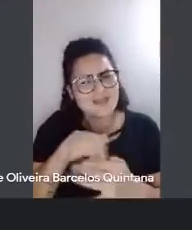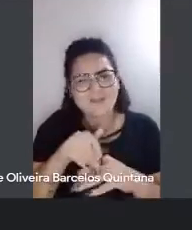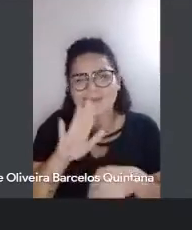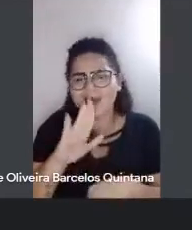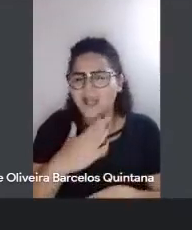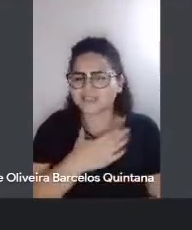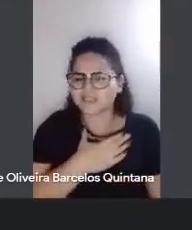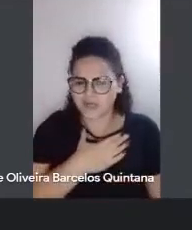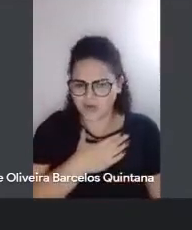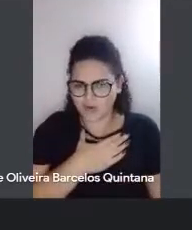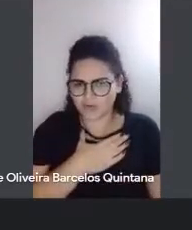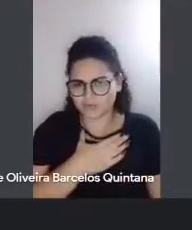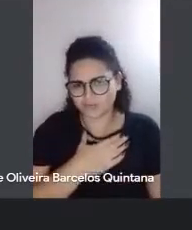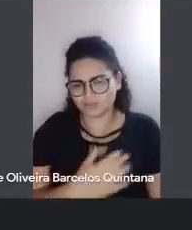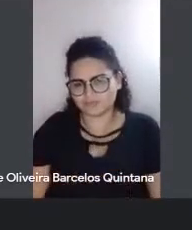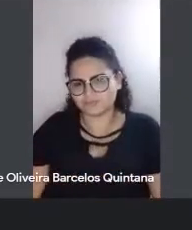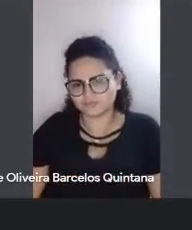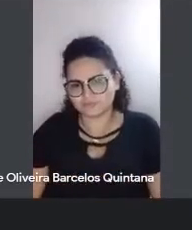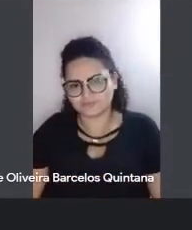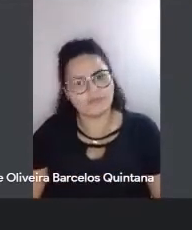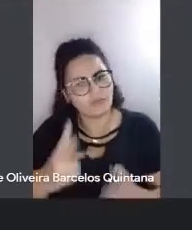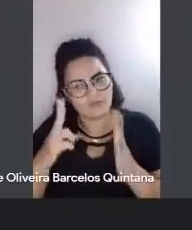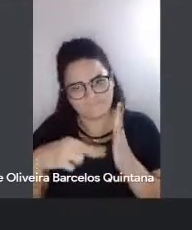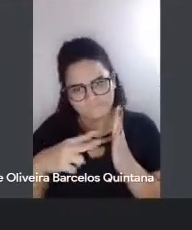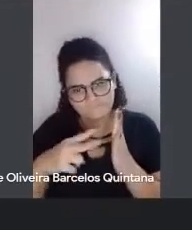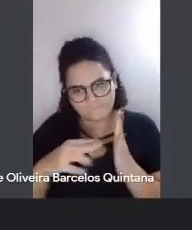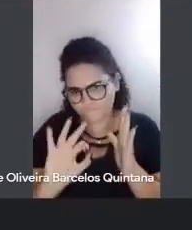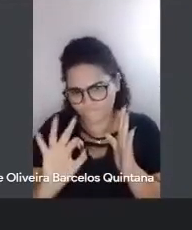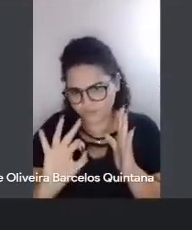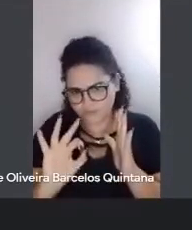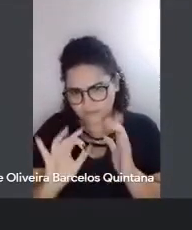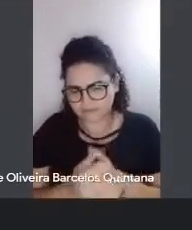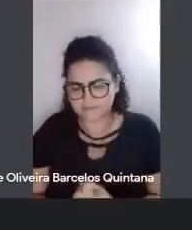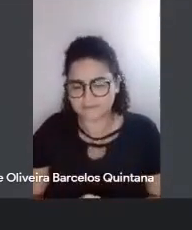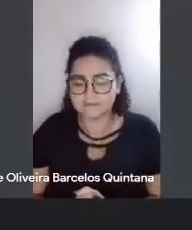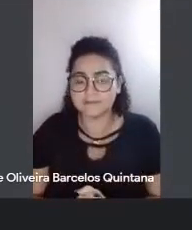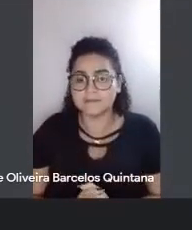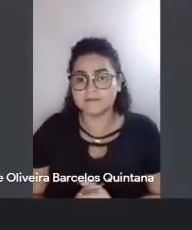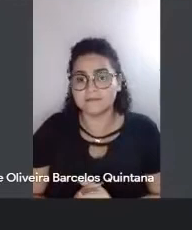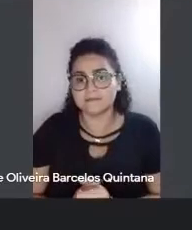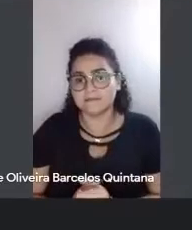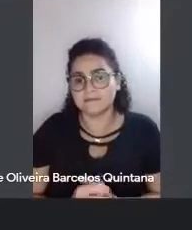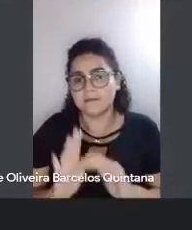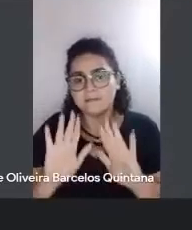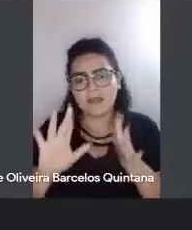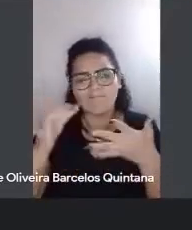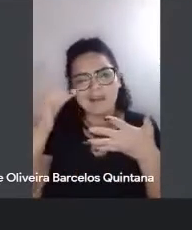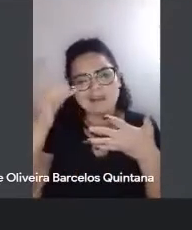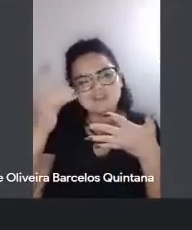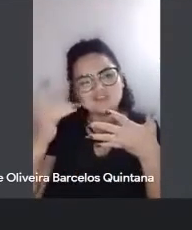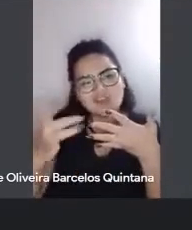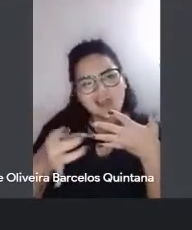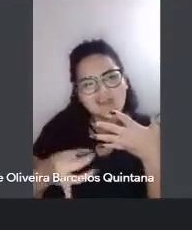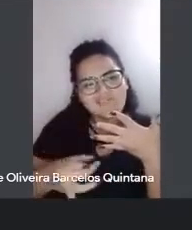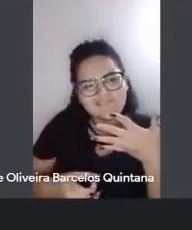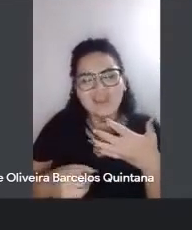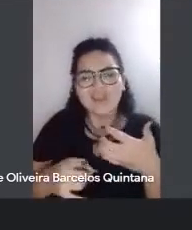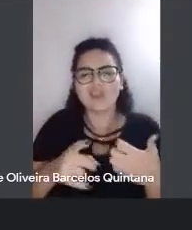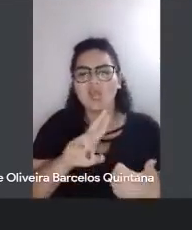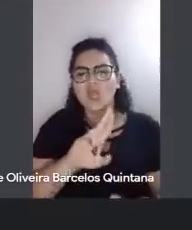gosto, não vou ler, obviamente, é uma parte maior, mas ele vai descrevendo, inclusive, dando nomes